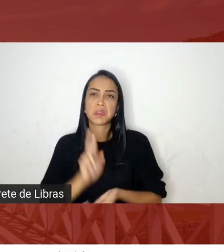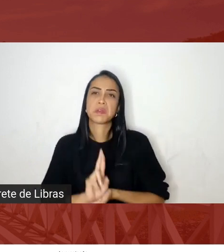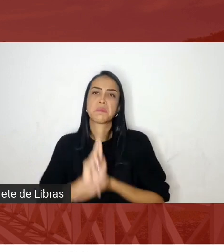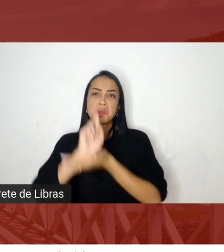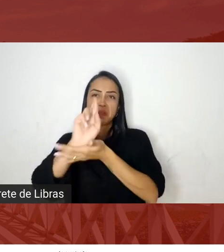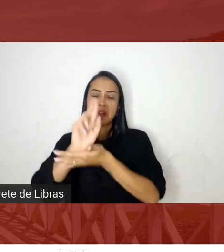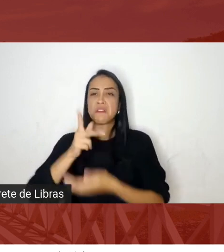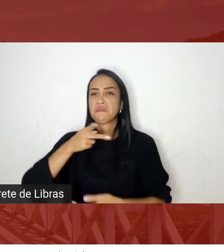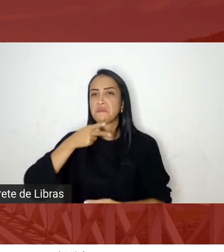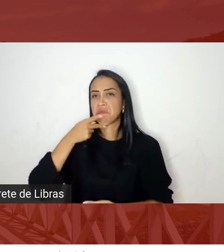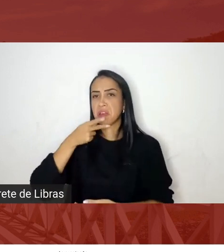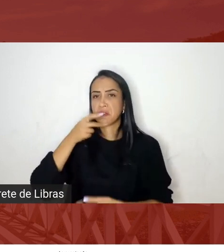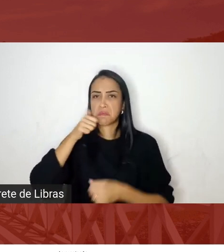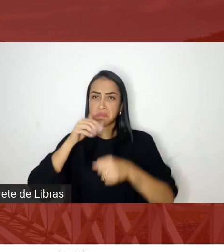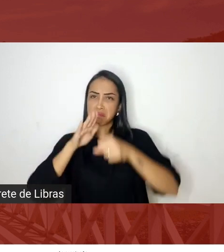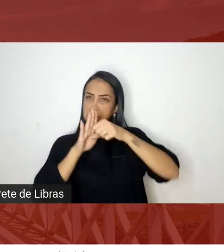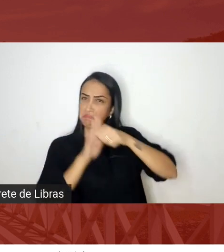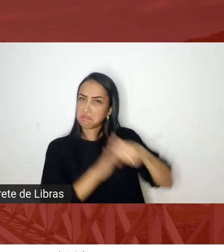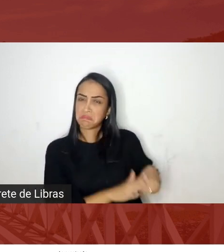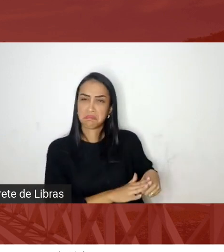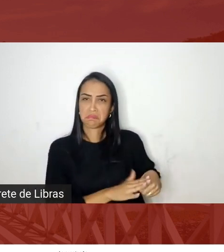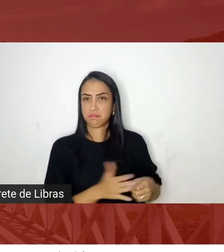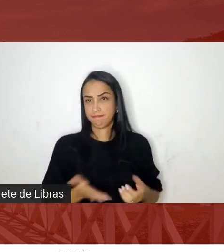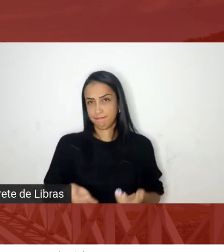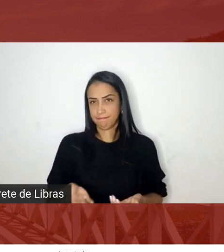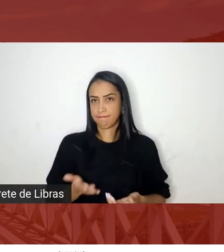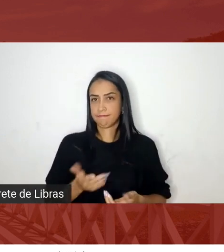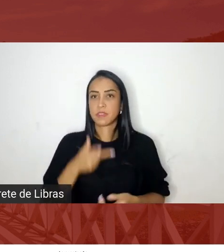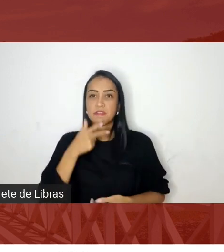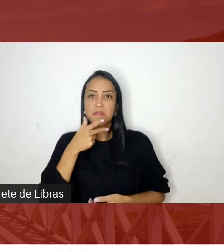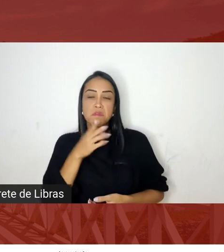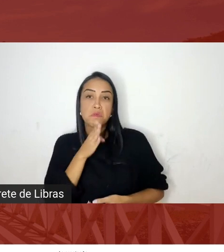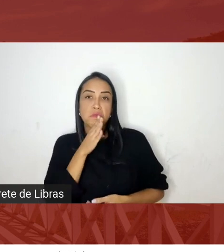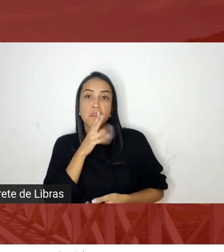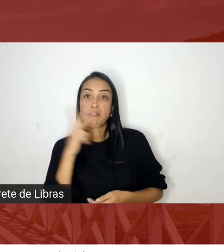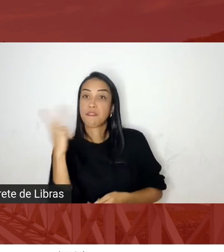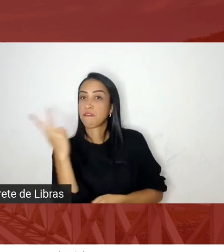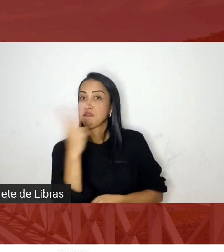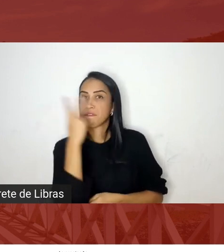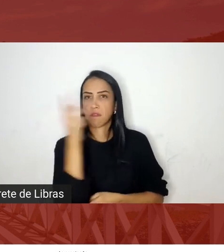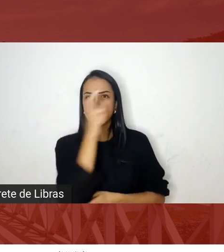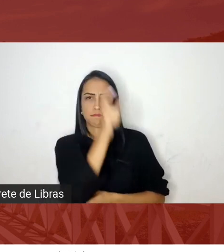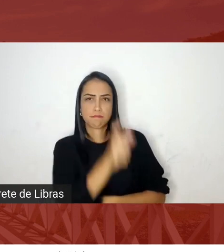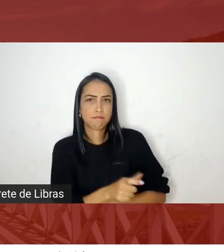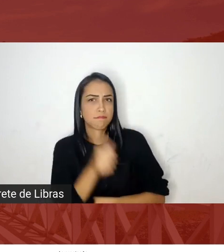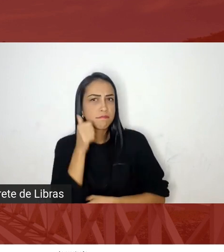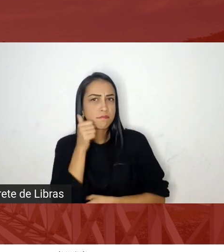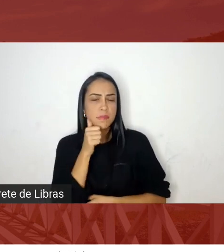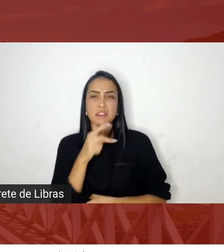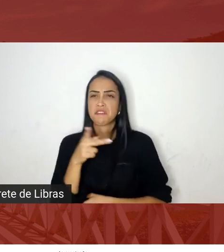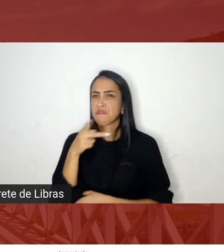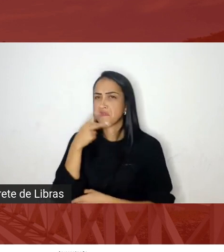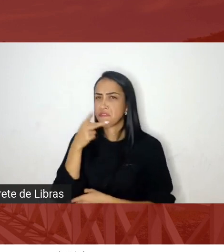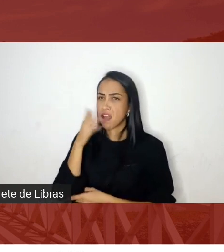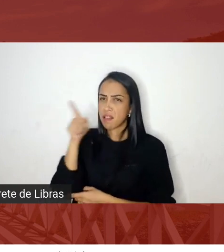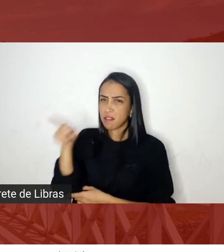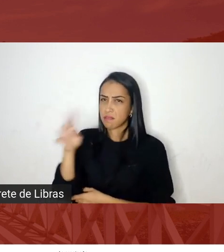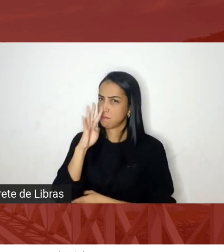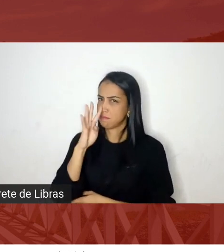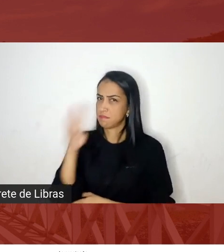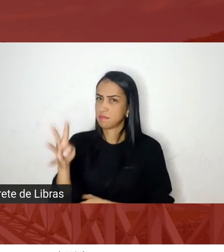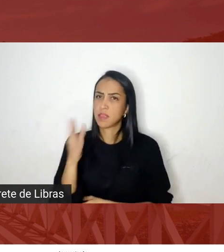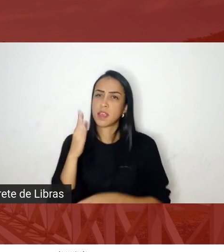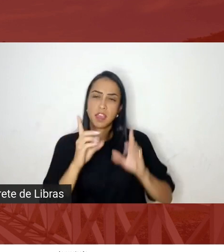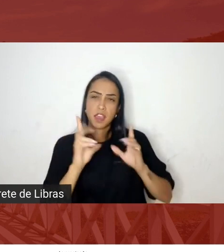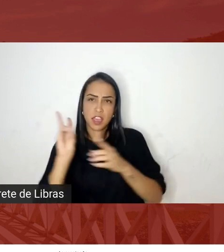reconhecer a dignidade da mulher falar do índio sem reconhecer a dívida histórica que esse país tem